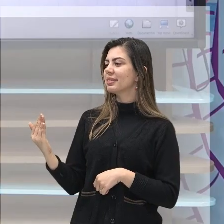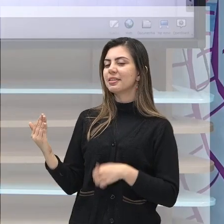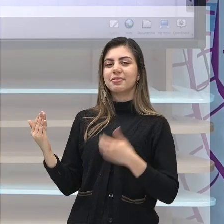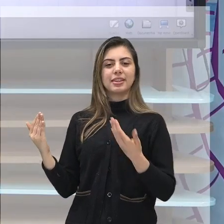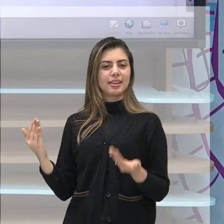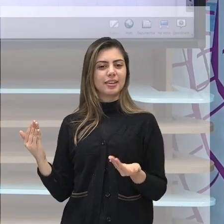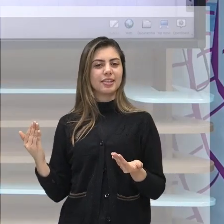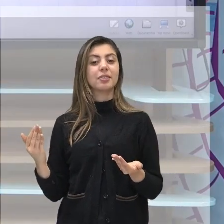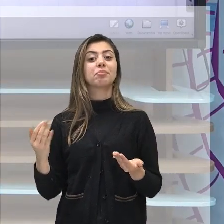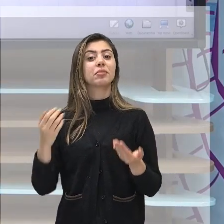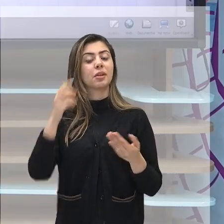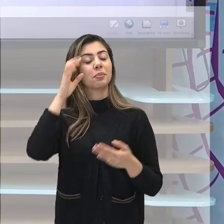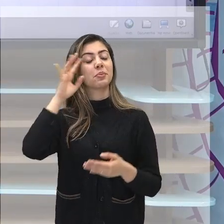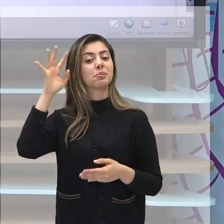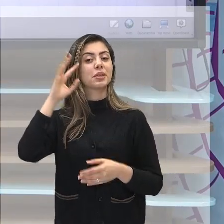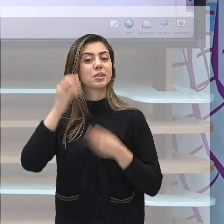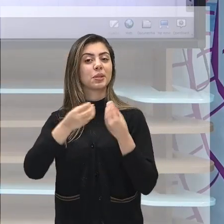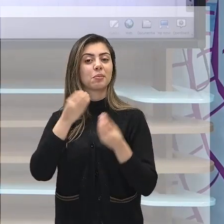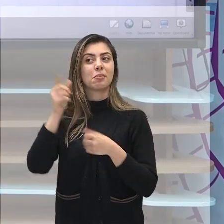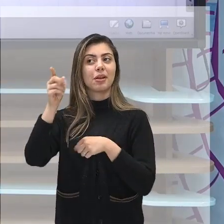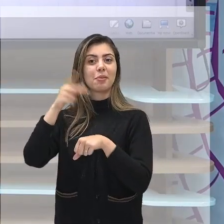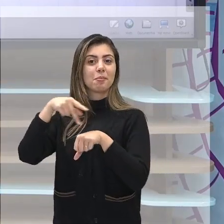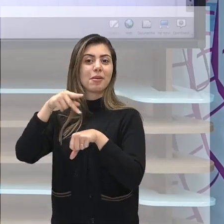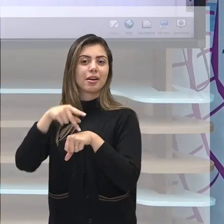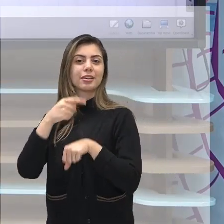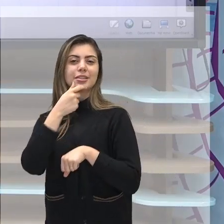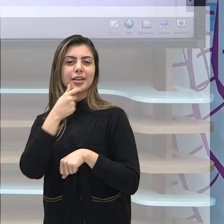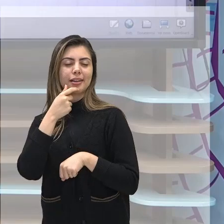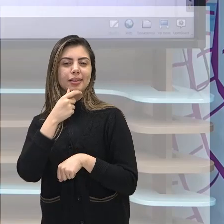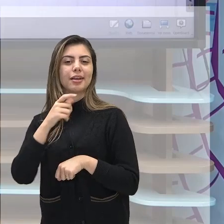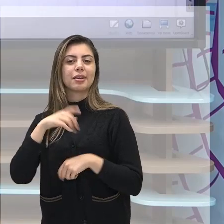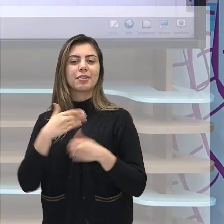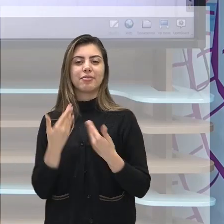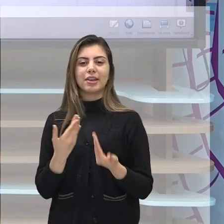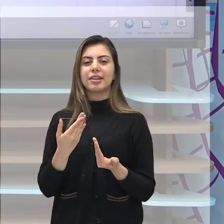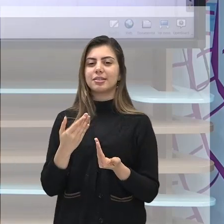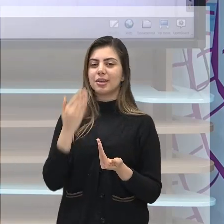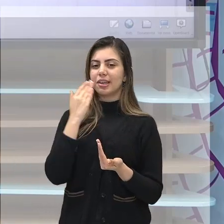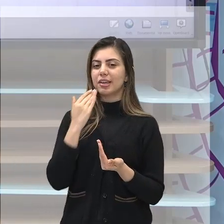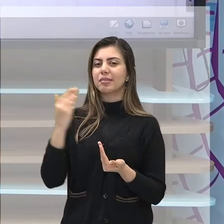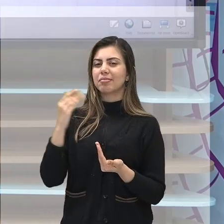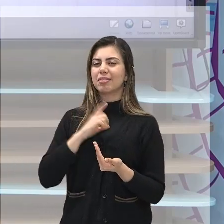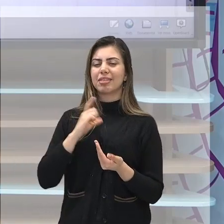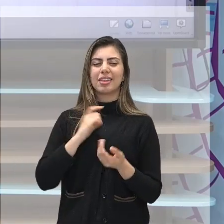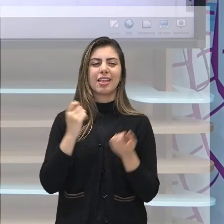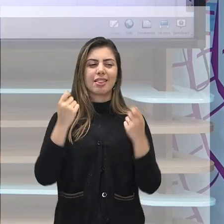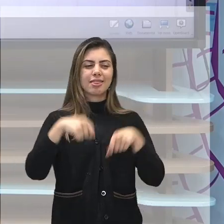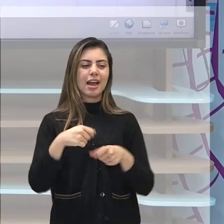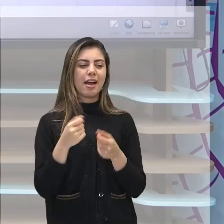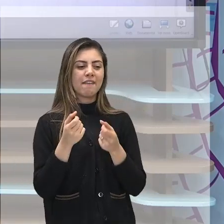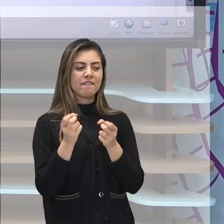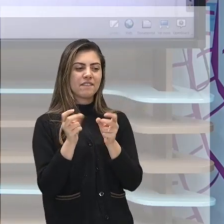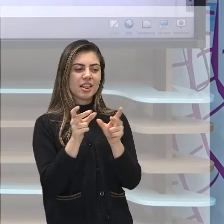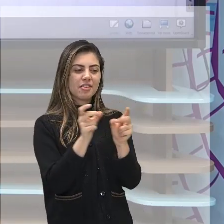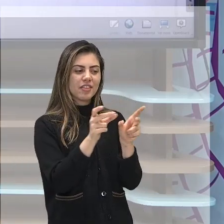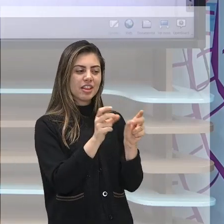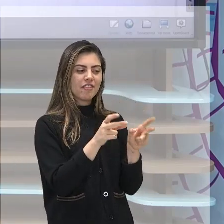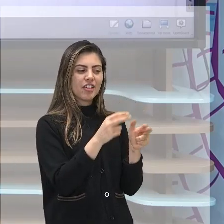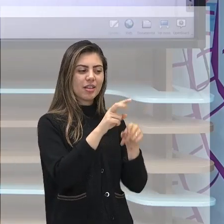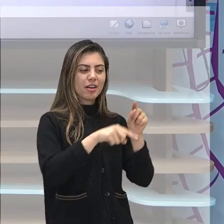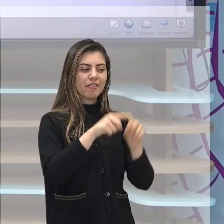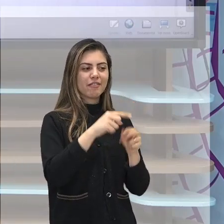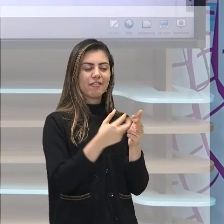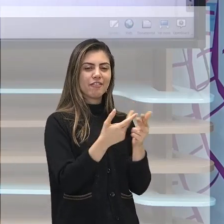agora a Inglaterra tem um território vastíssimo para explorar e vender os seus